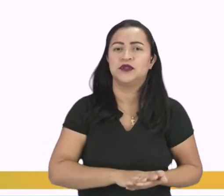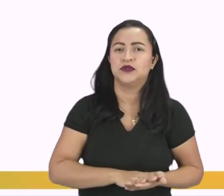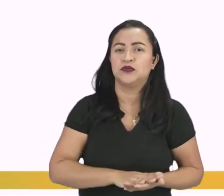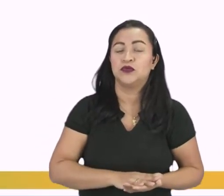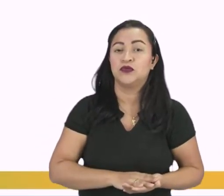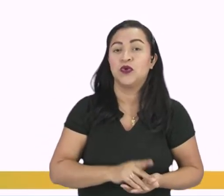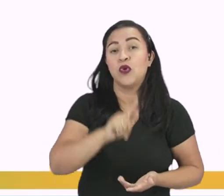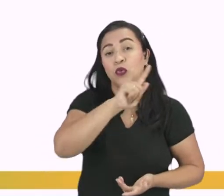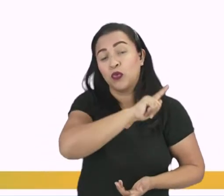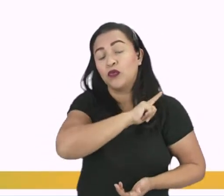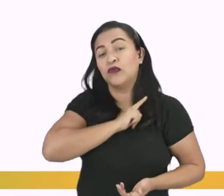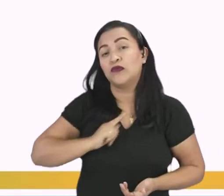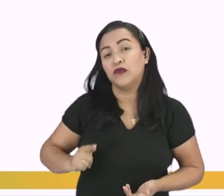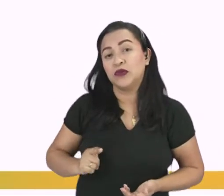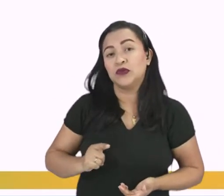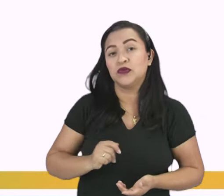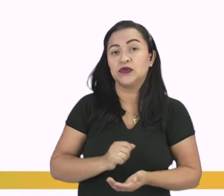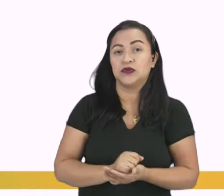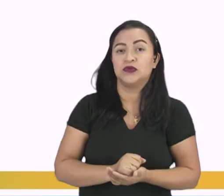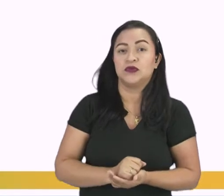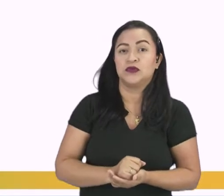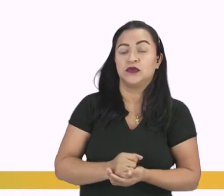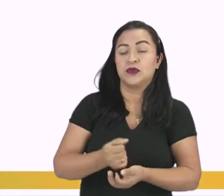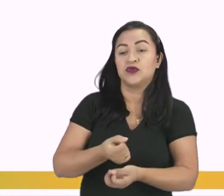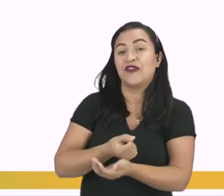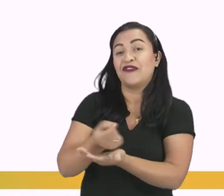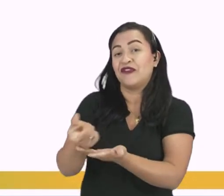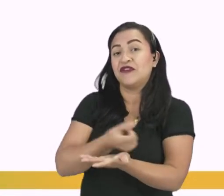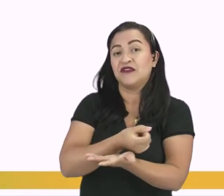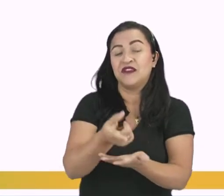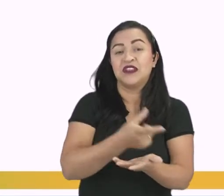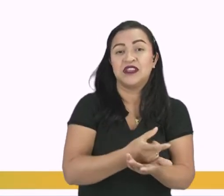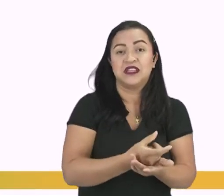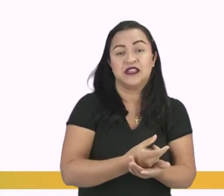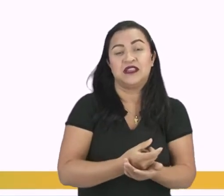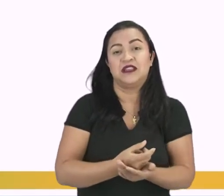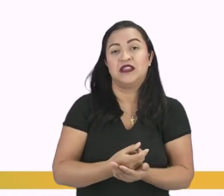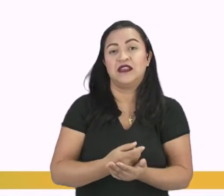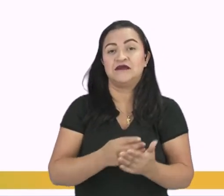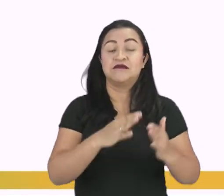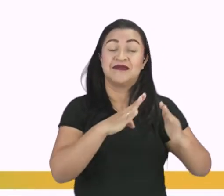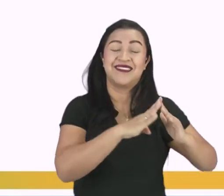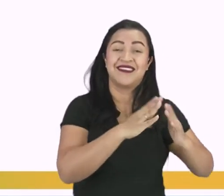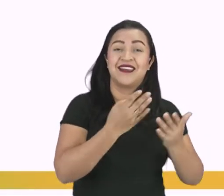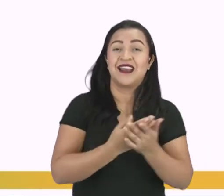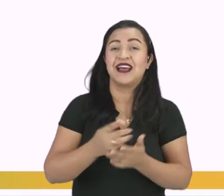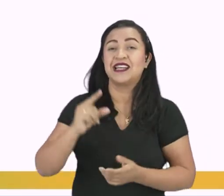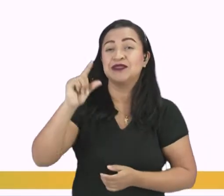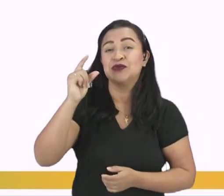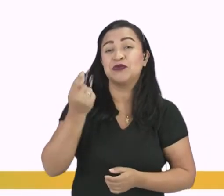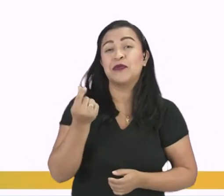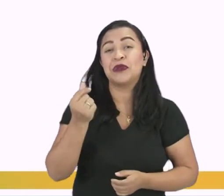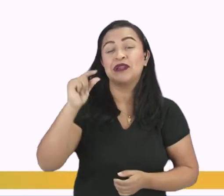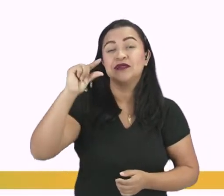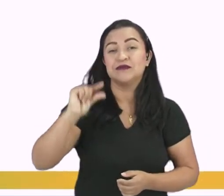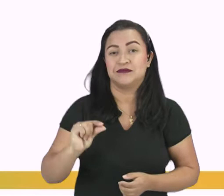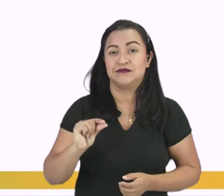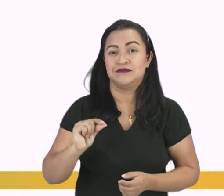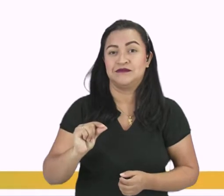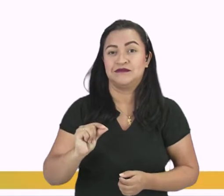a oferecer terras por preços mínimos, para que se estabelecessem nas novas terras.